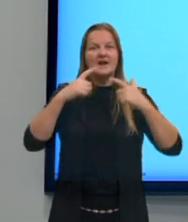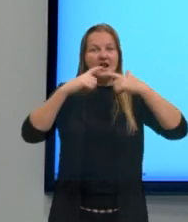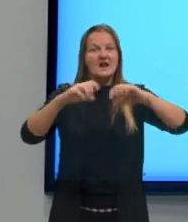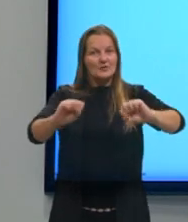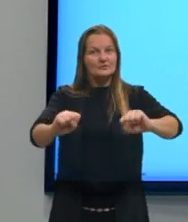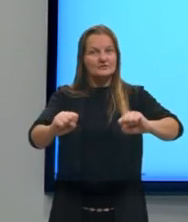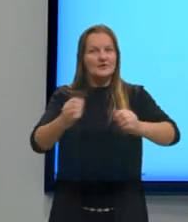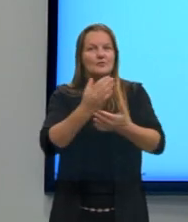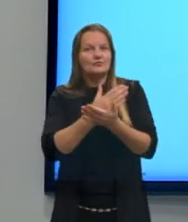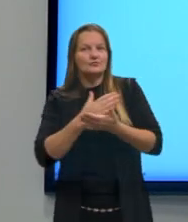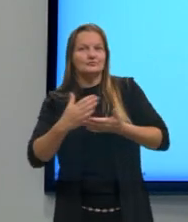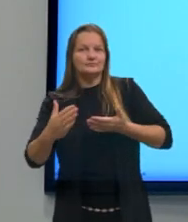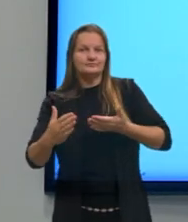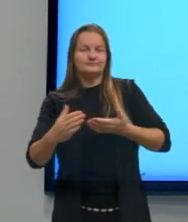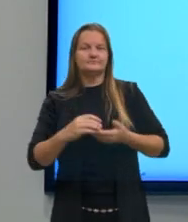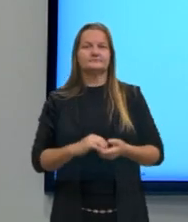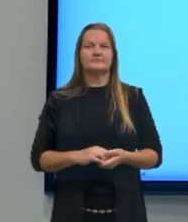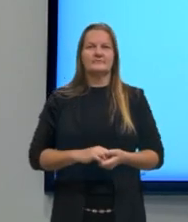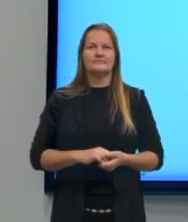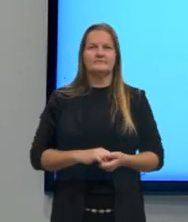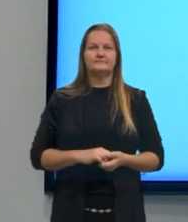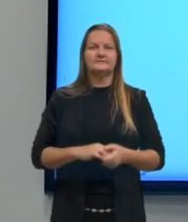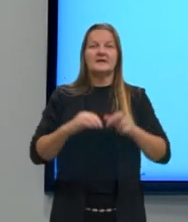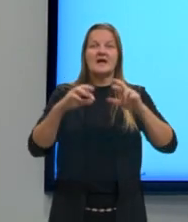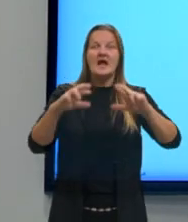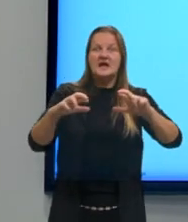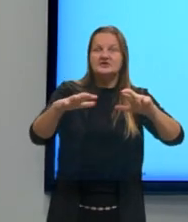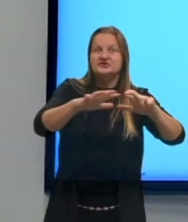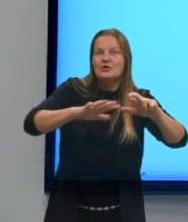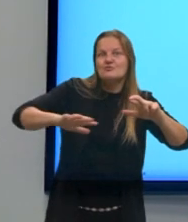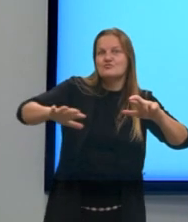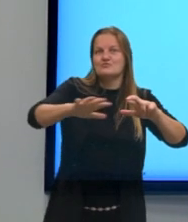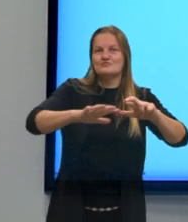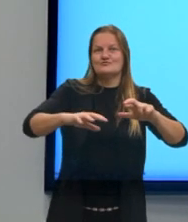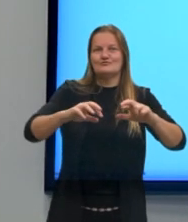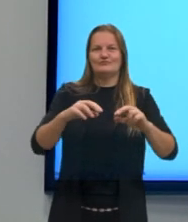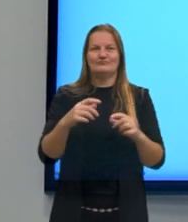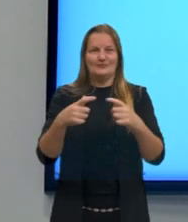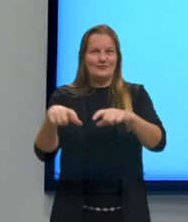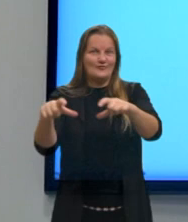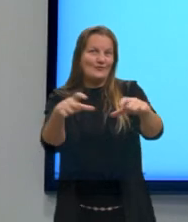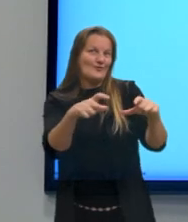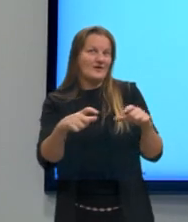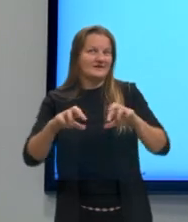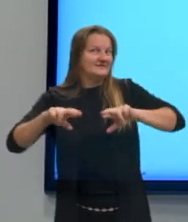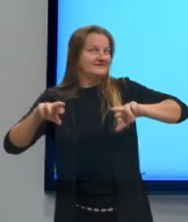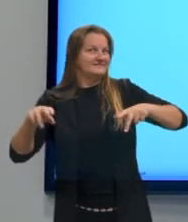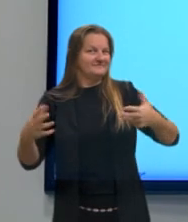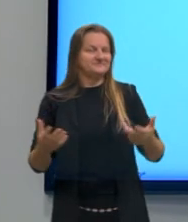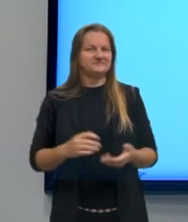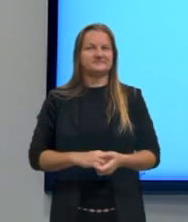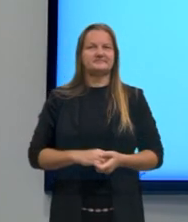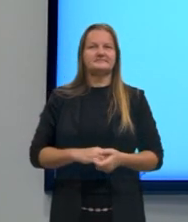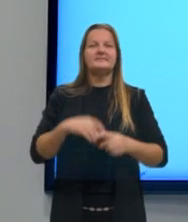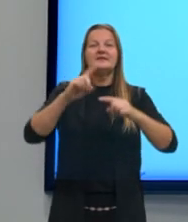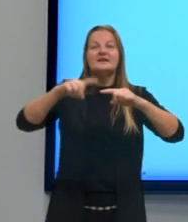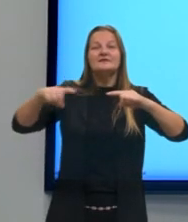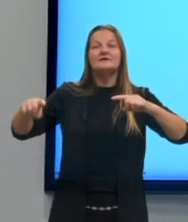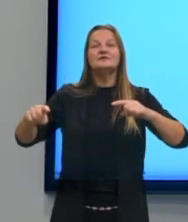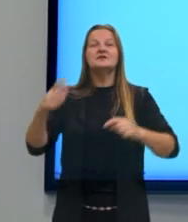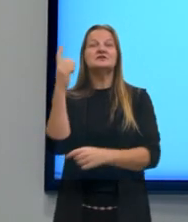a questão do regionalismo. Vamos voltar aqui rapidinho. As variações